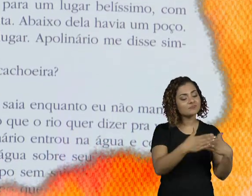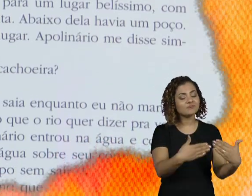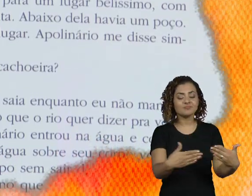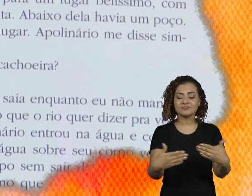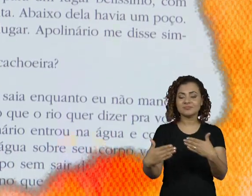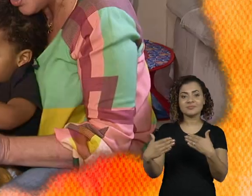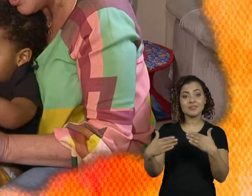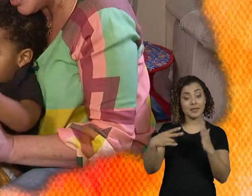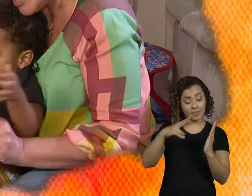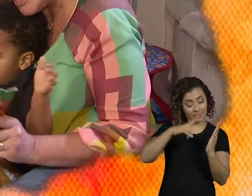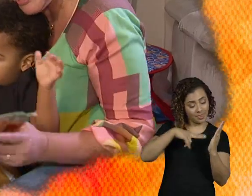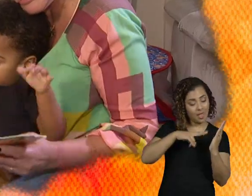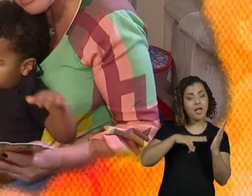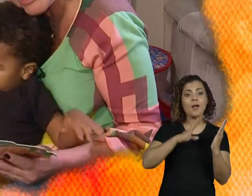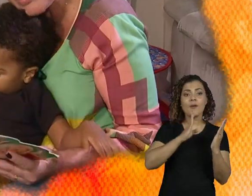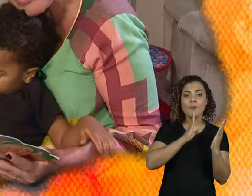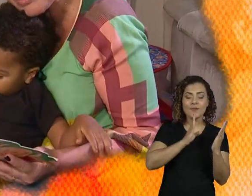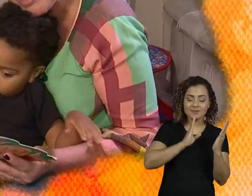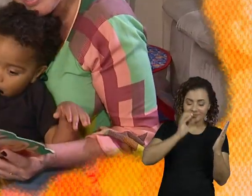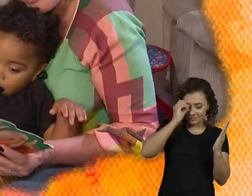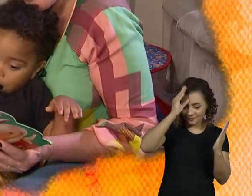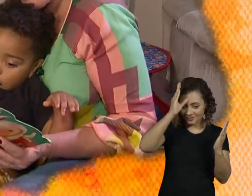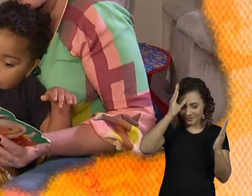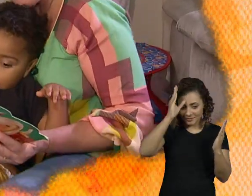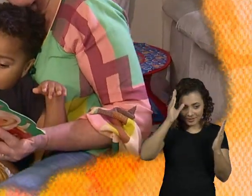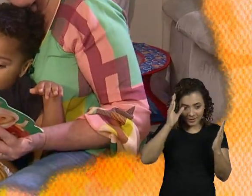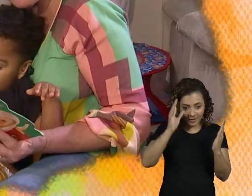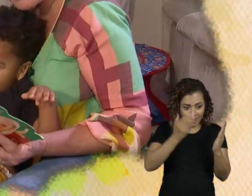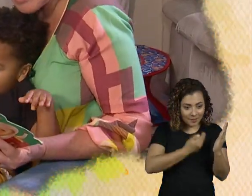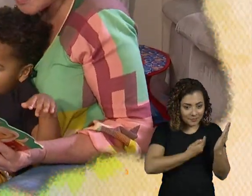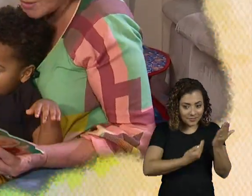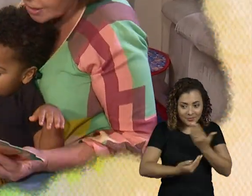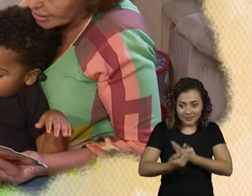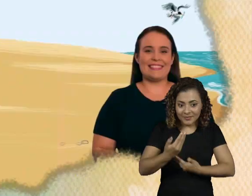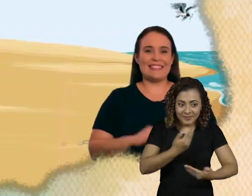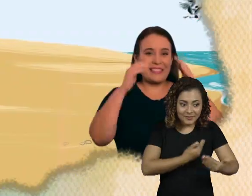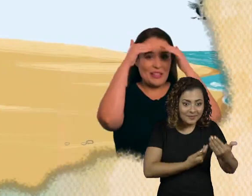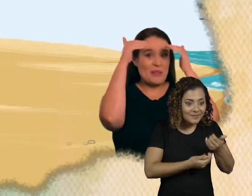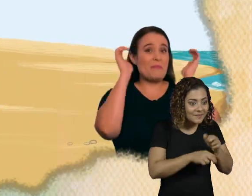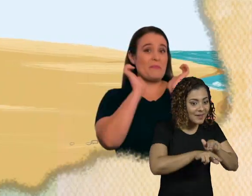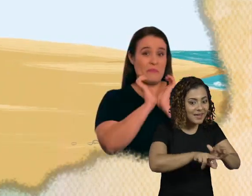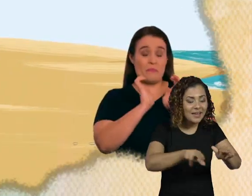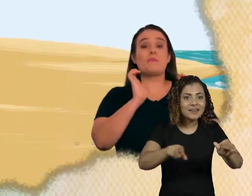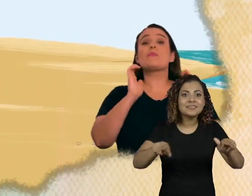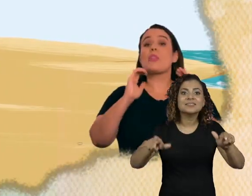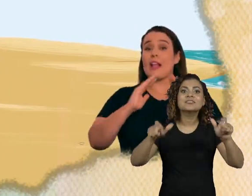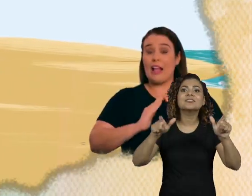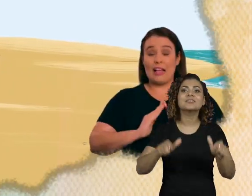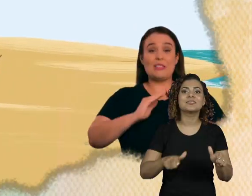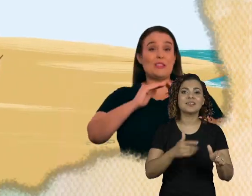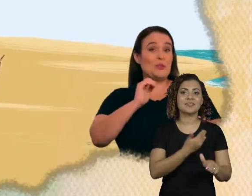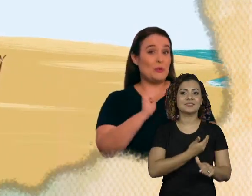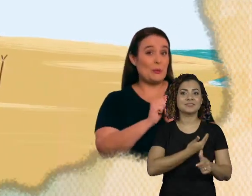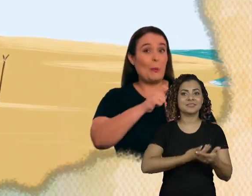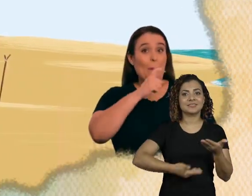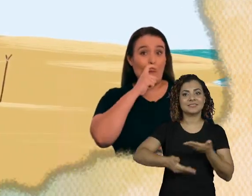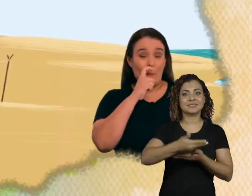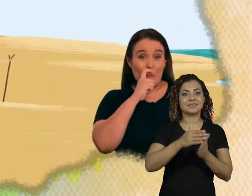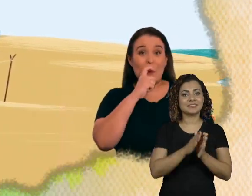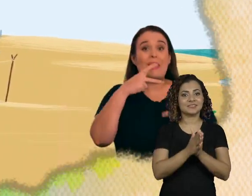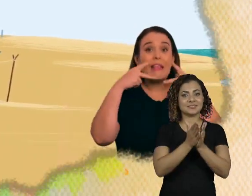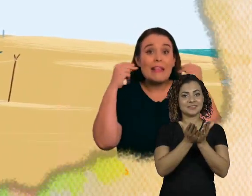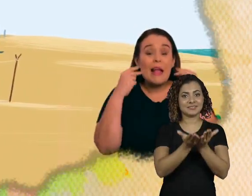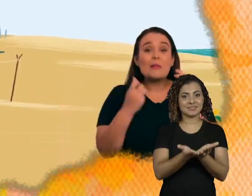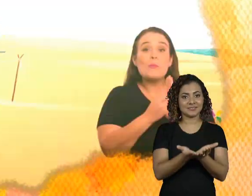Ler é conhecer novos amigos a cada página. E lugar de fazer amizades, é um lugar de